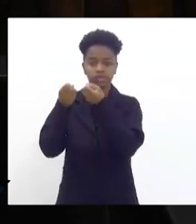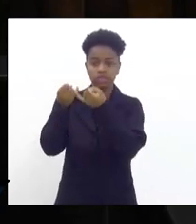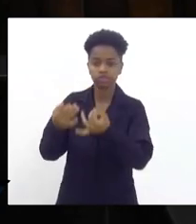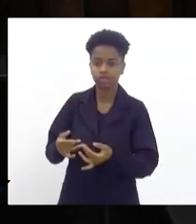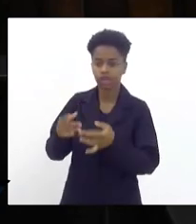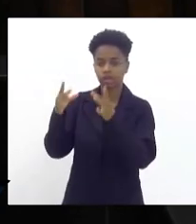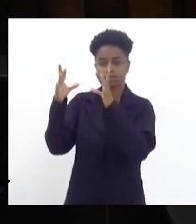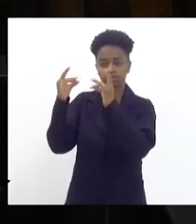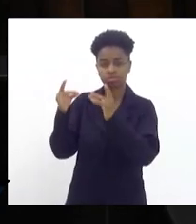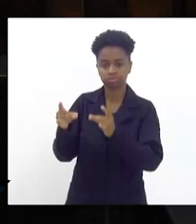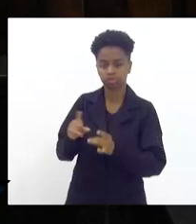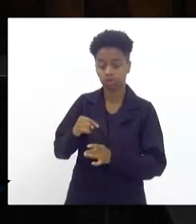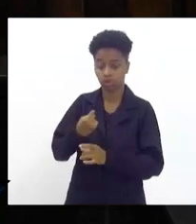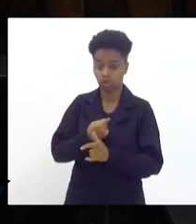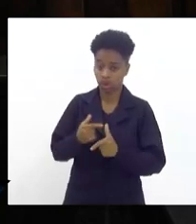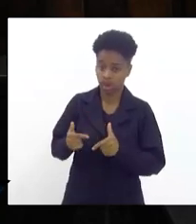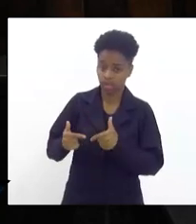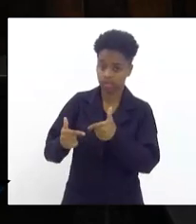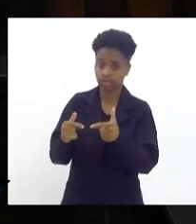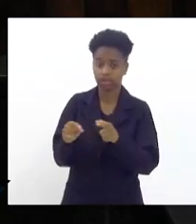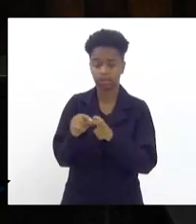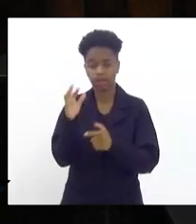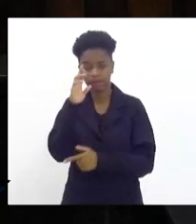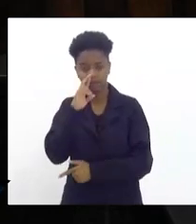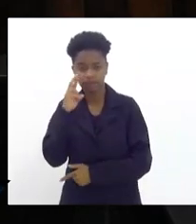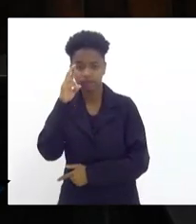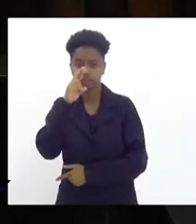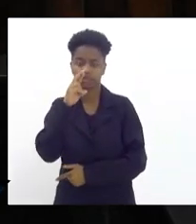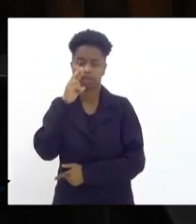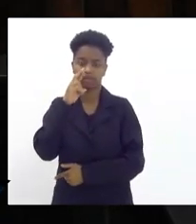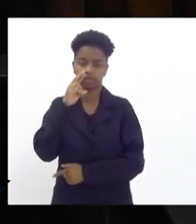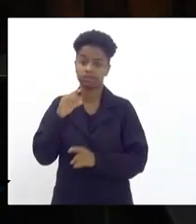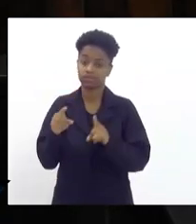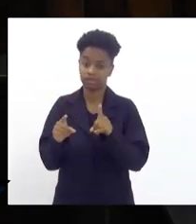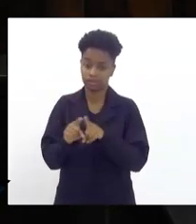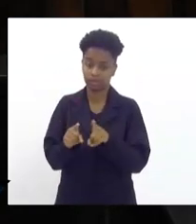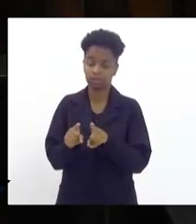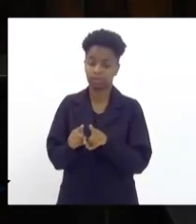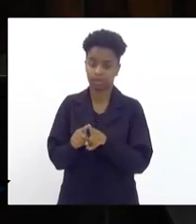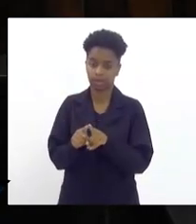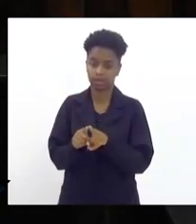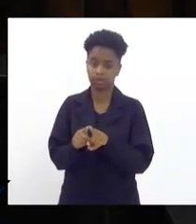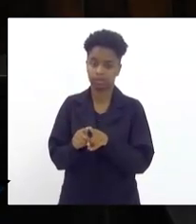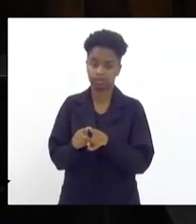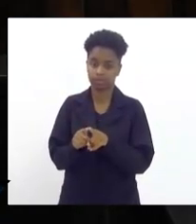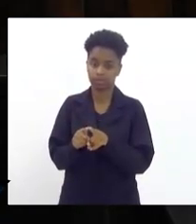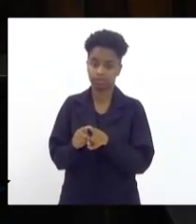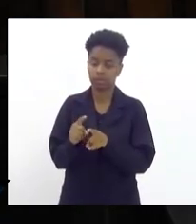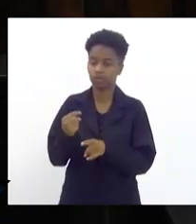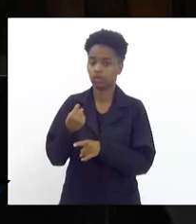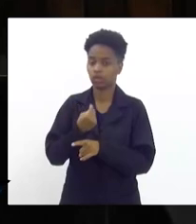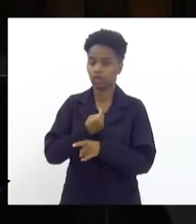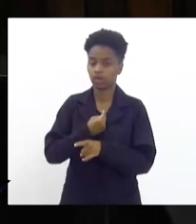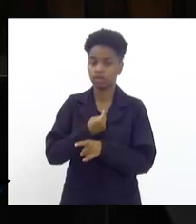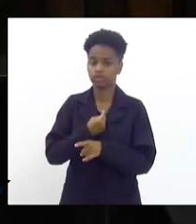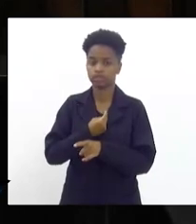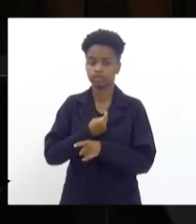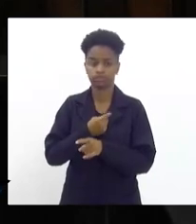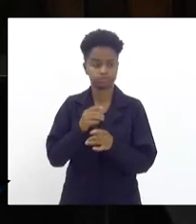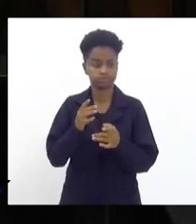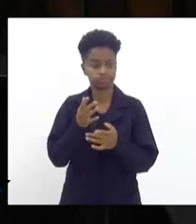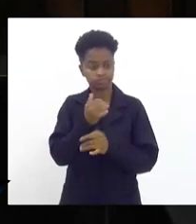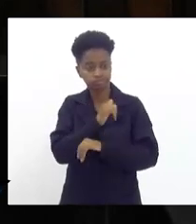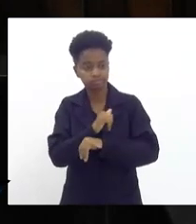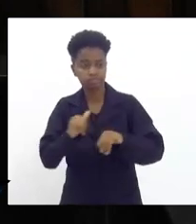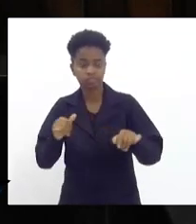mandato, fiscalizando, também colocando nosso mandato à inteira disposição